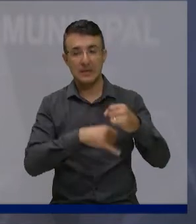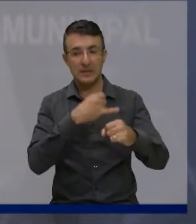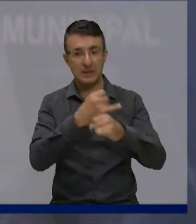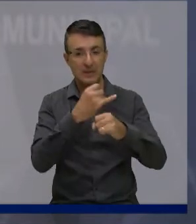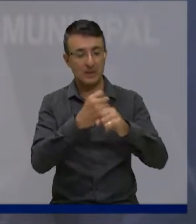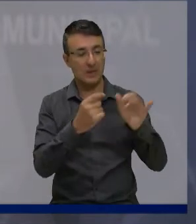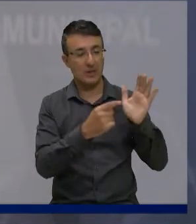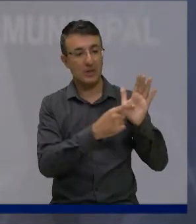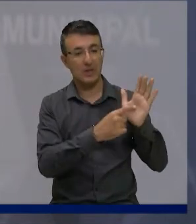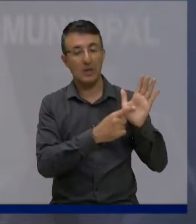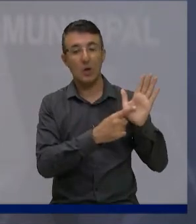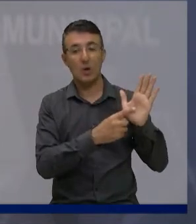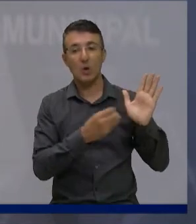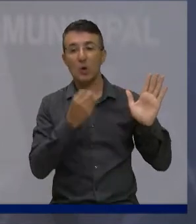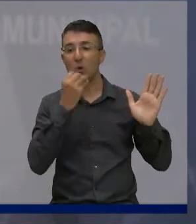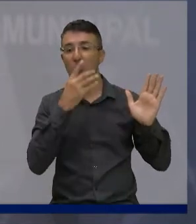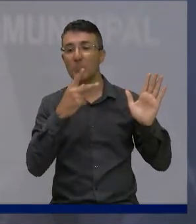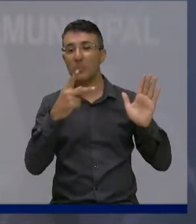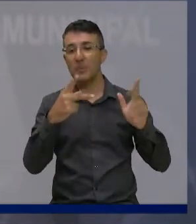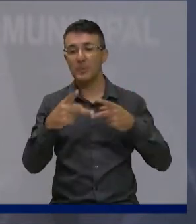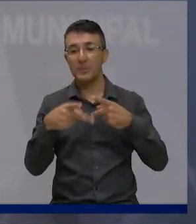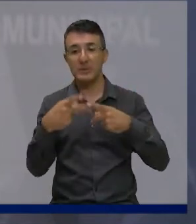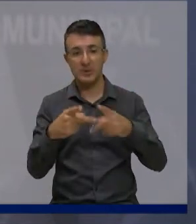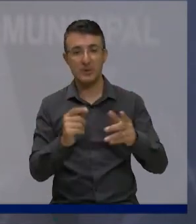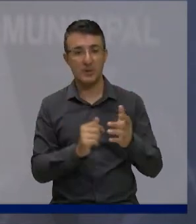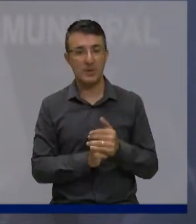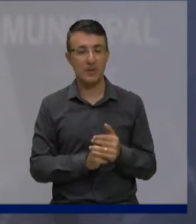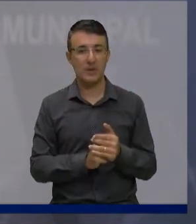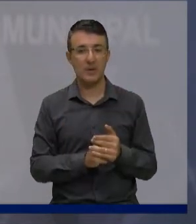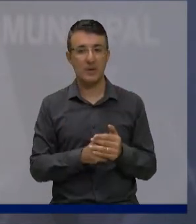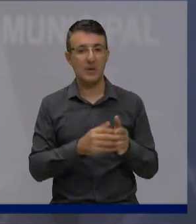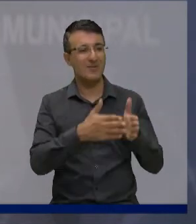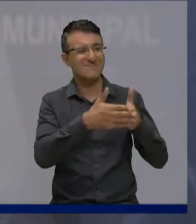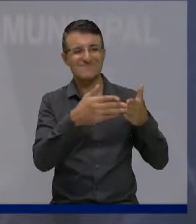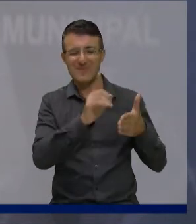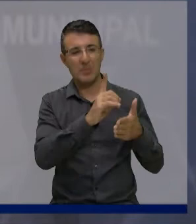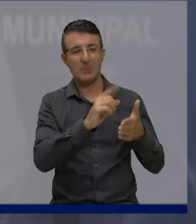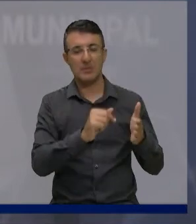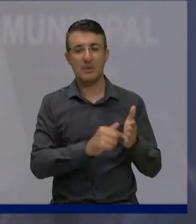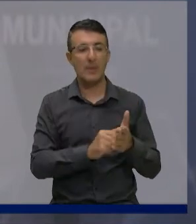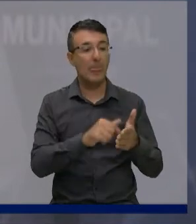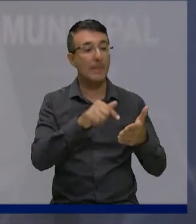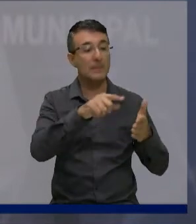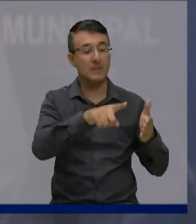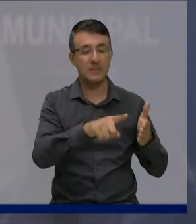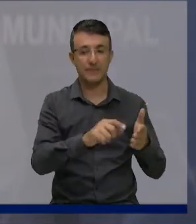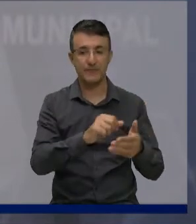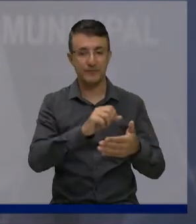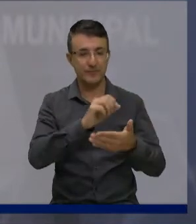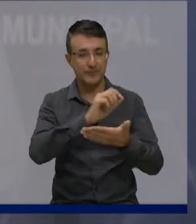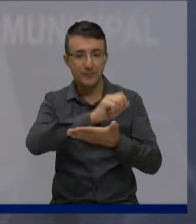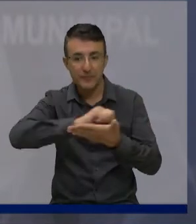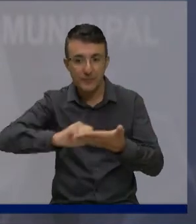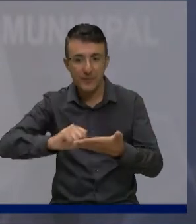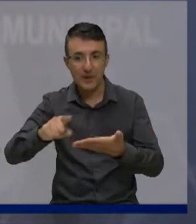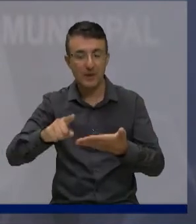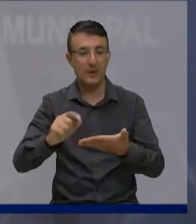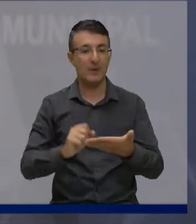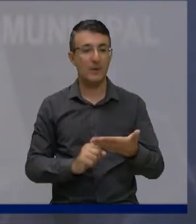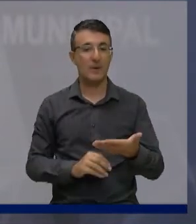que eu não pedi para fazer esse comentário mas está assim estabelecendo a verdade